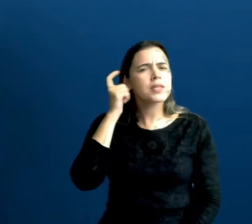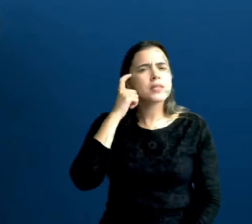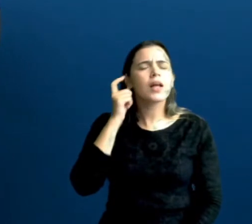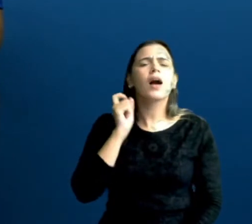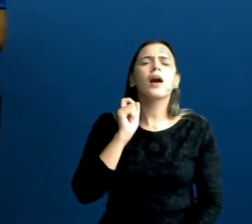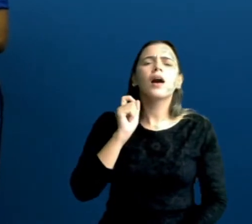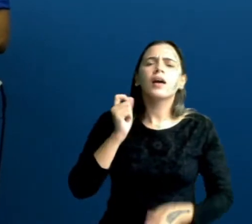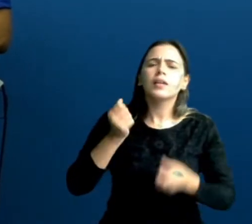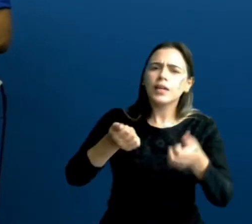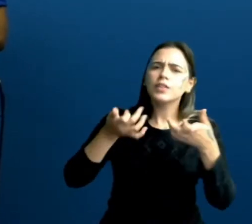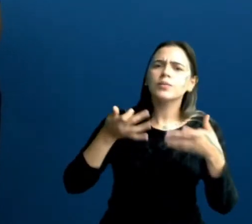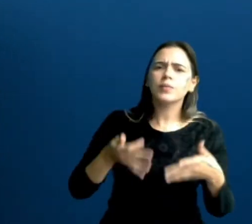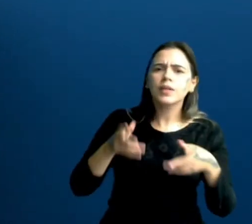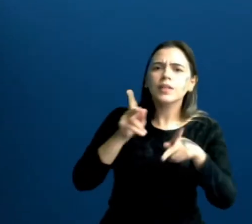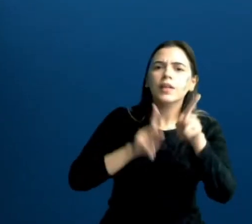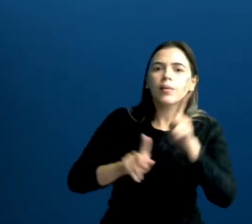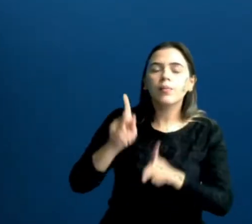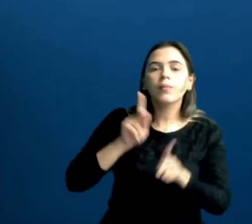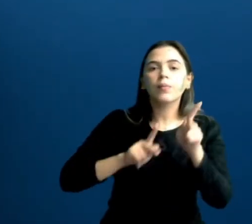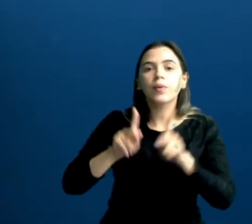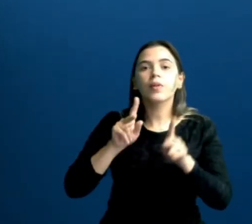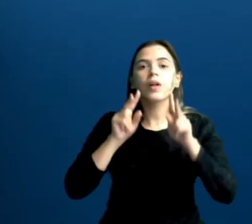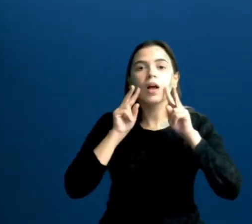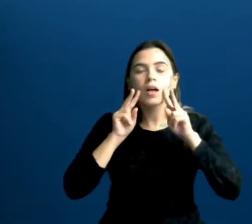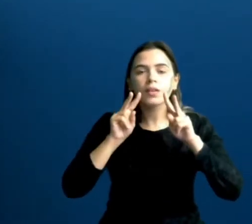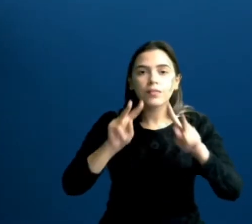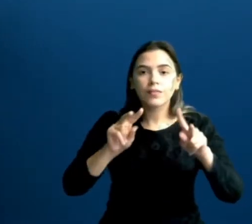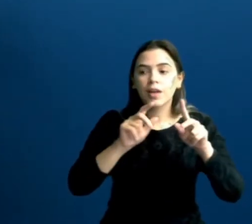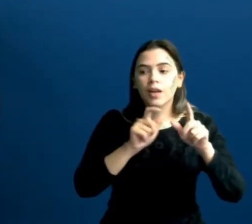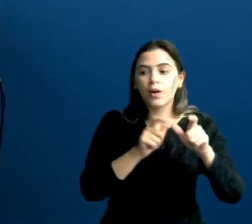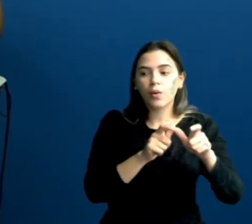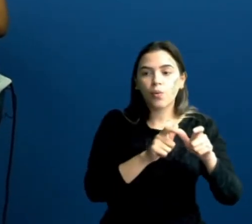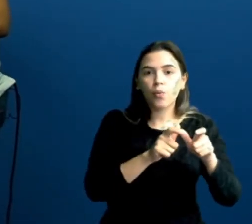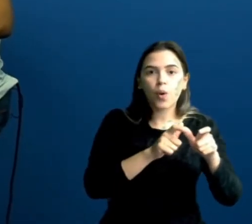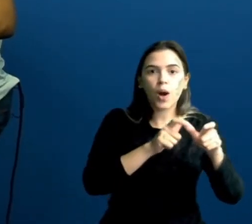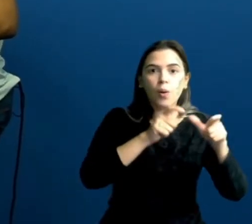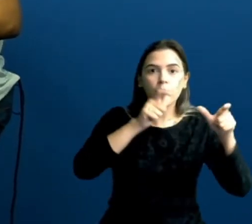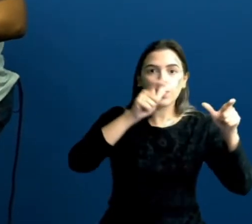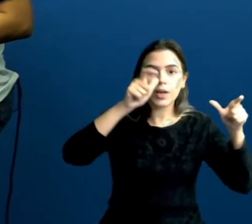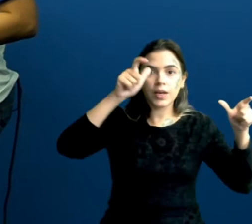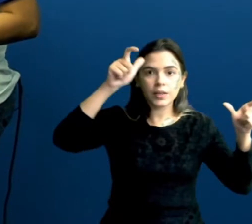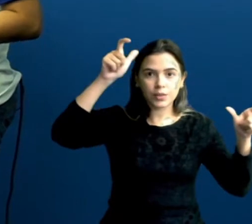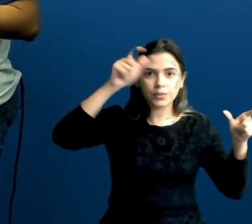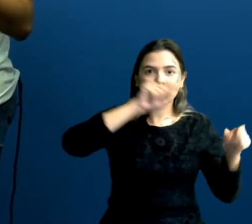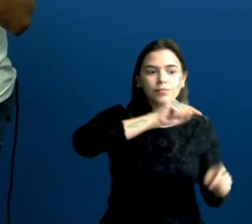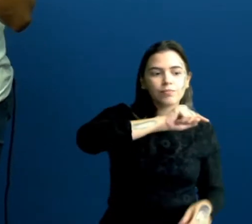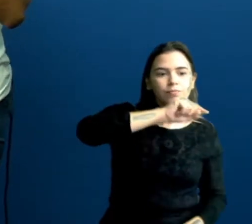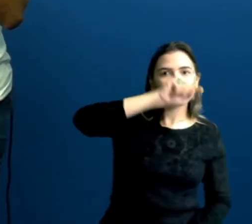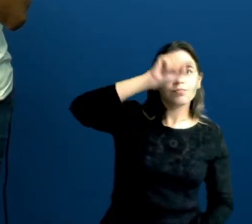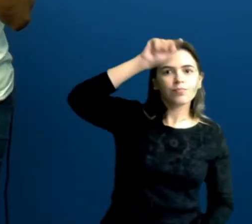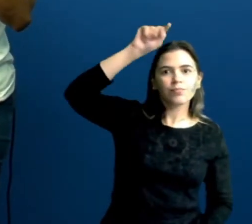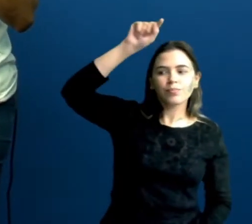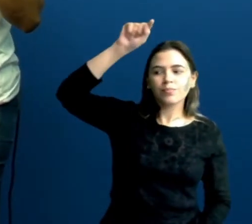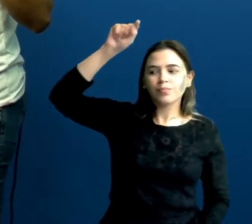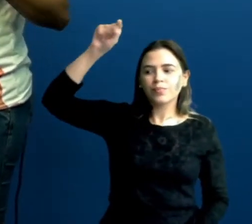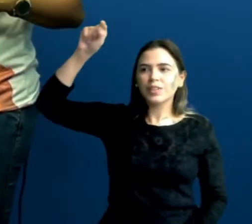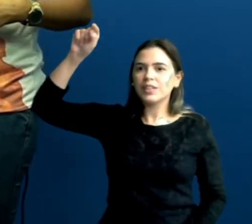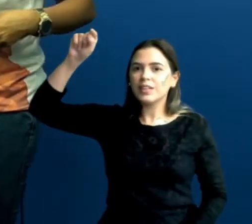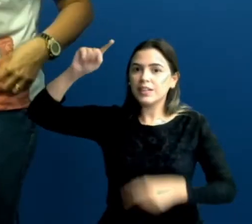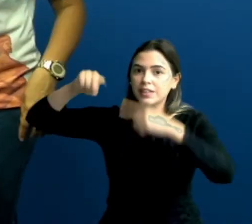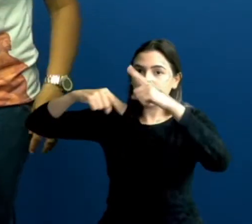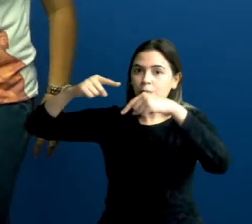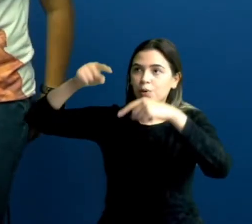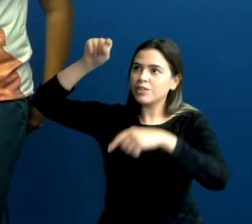está falando da população e você vê um aumento e depois uma queda. Mas a gente viu na tabela